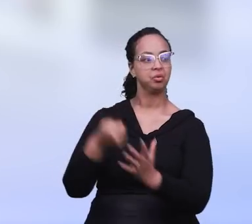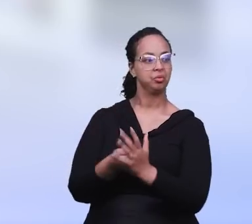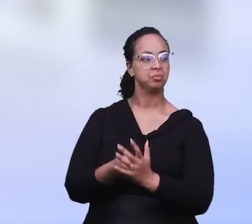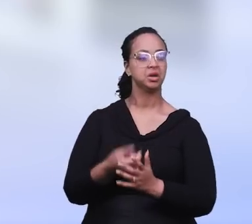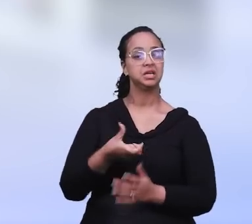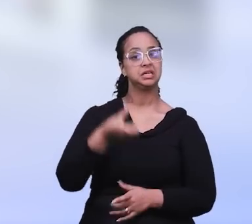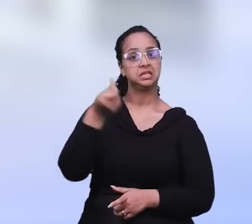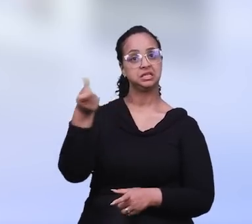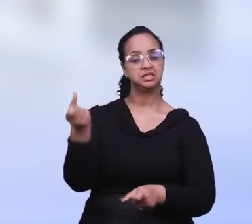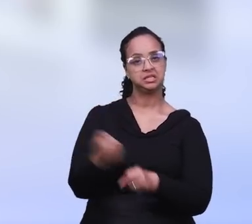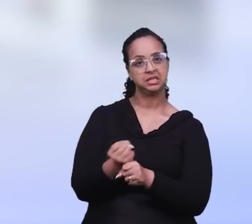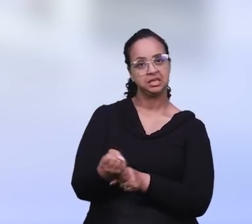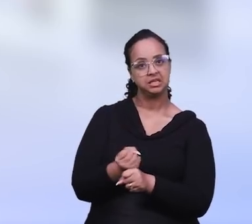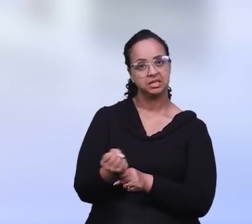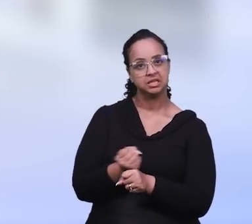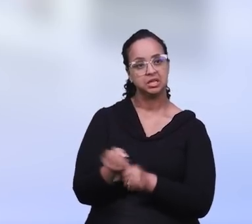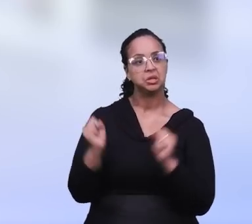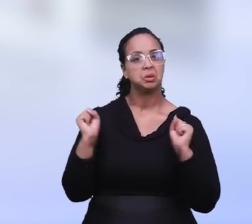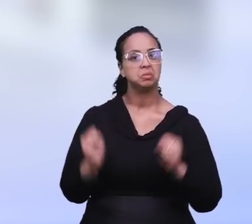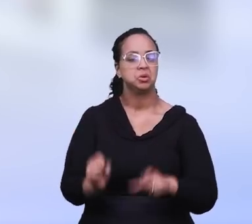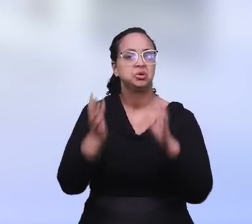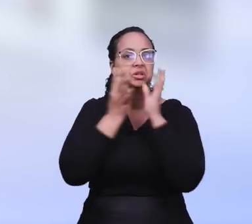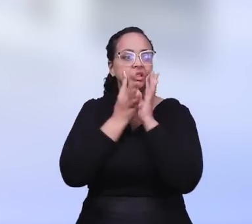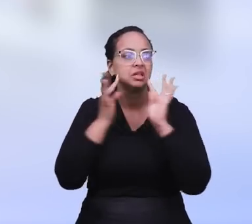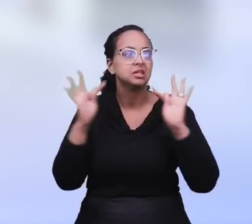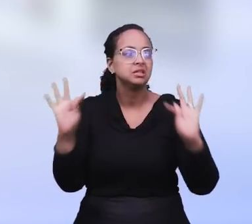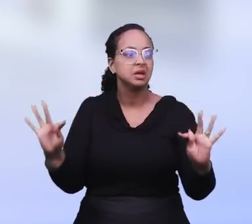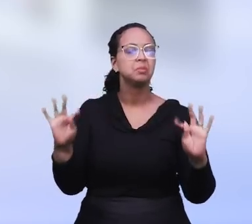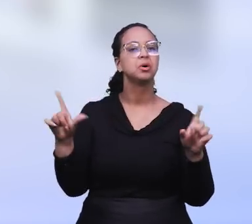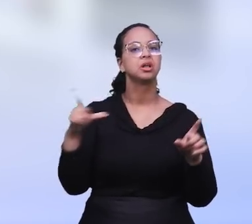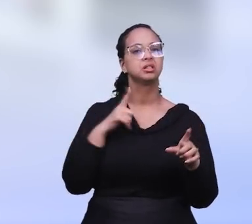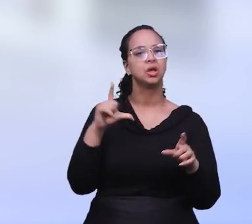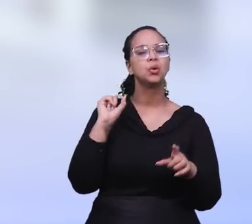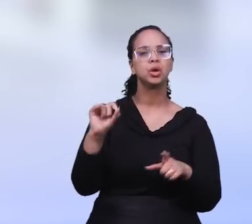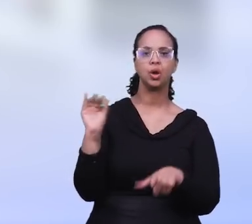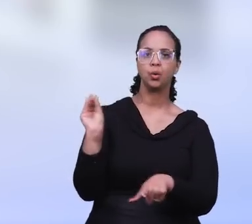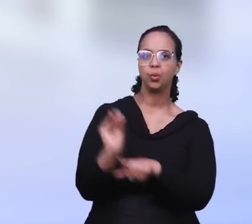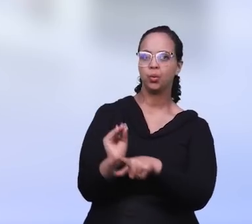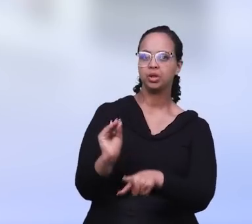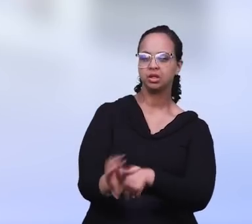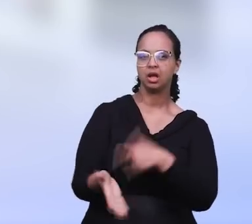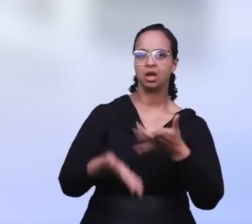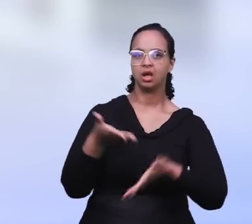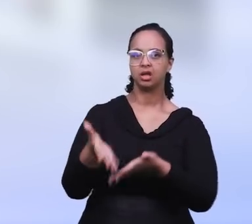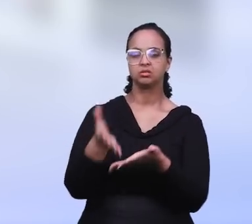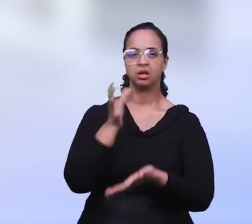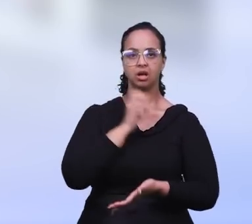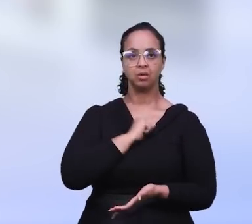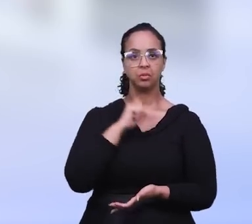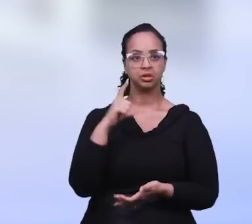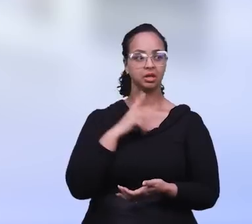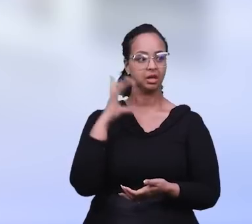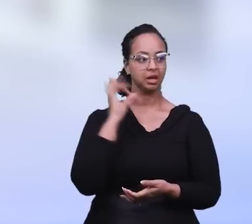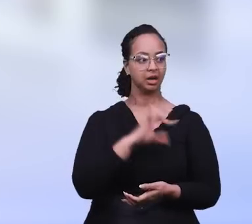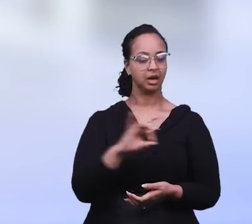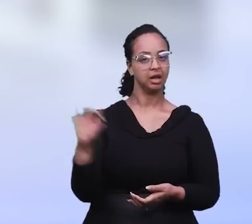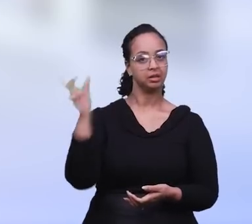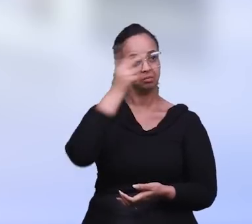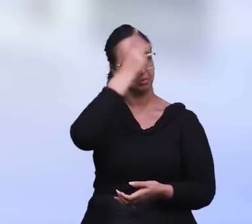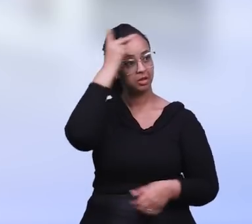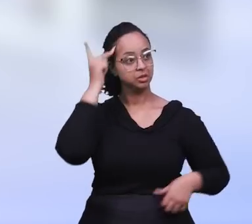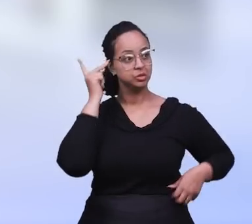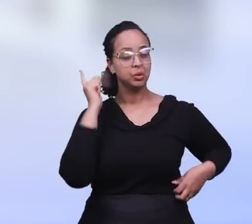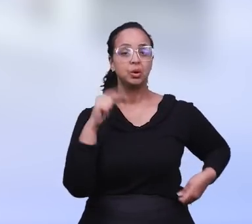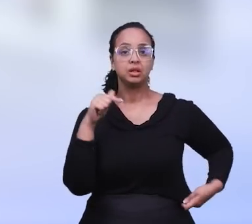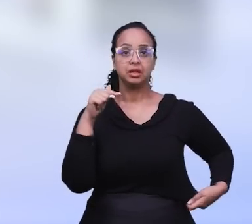feito. E ao longo desses seis anos, nós podemos testemunhar do amor, do cuidado do Senhor, para cada um de nós, para cada